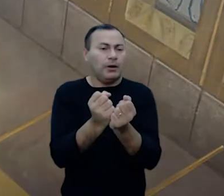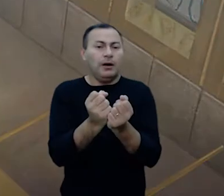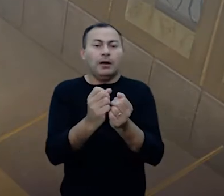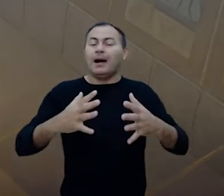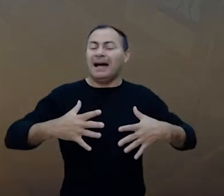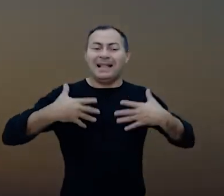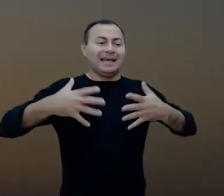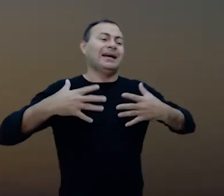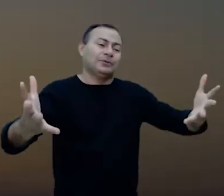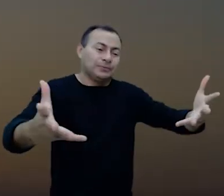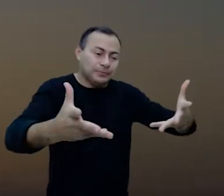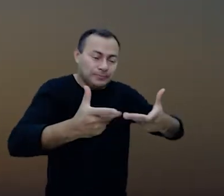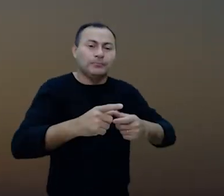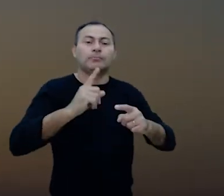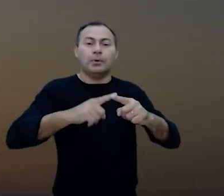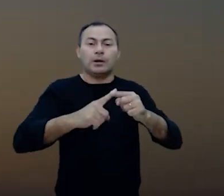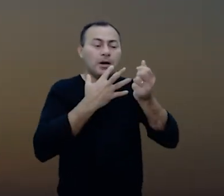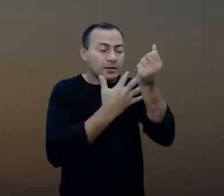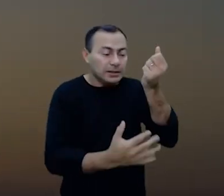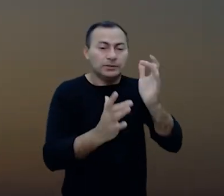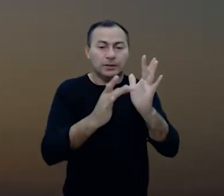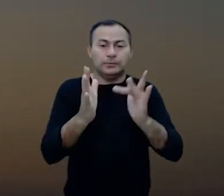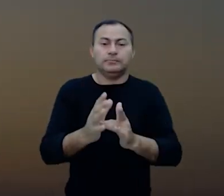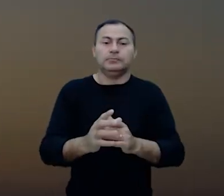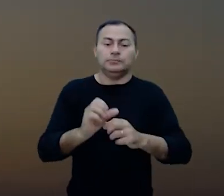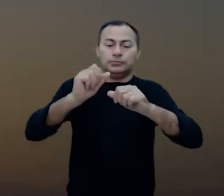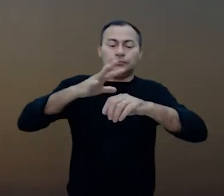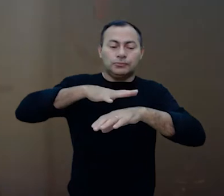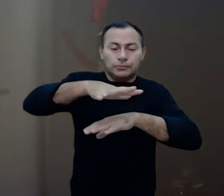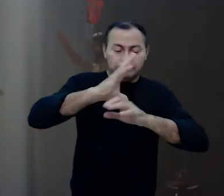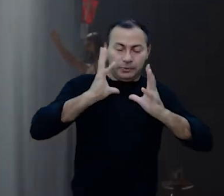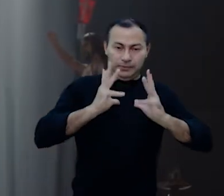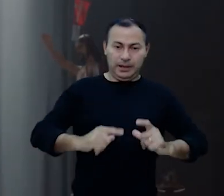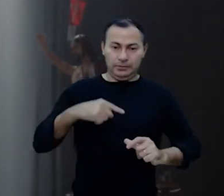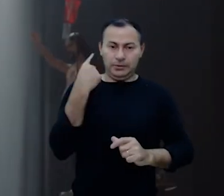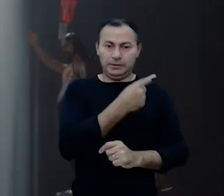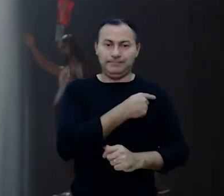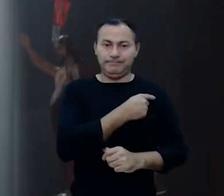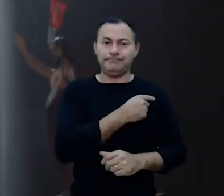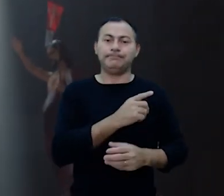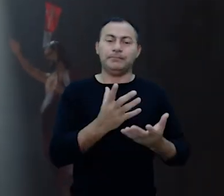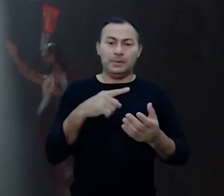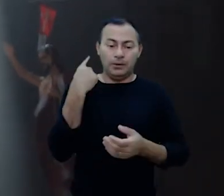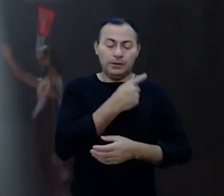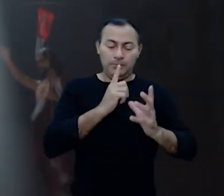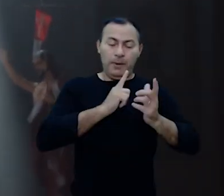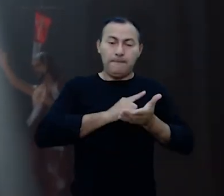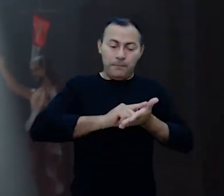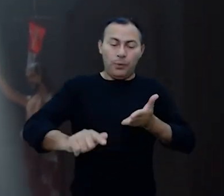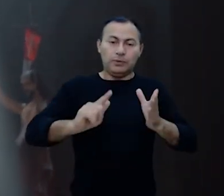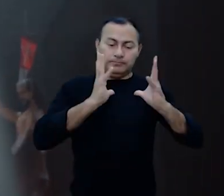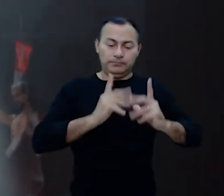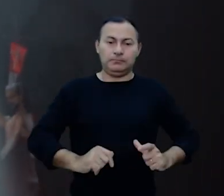receberá com a maior alegria, porque o sangue de Jesus Cristo tem sido espargido sobre nós e nos feito limpos. Estamos